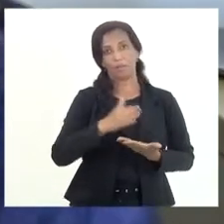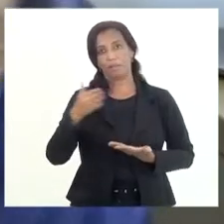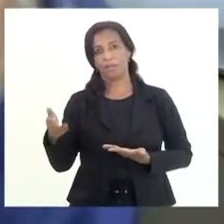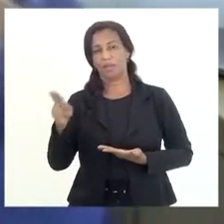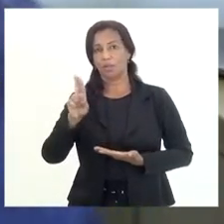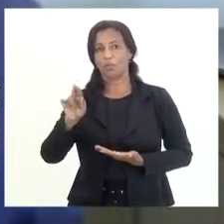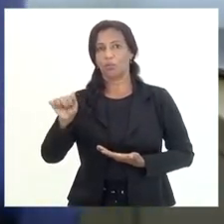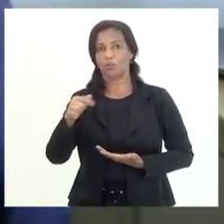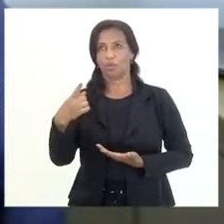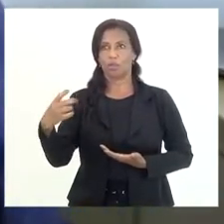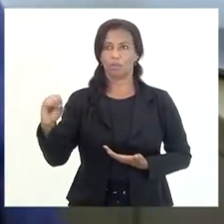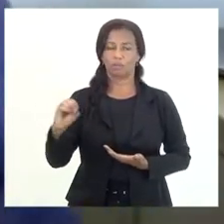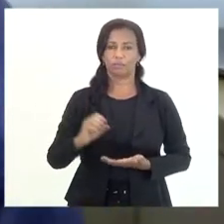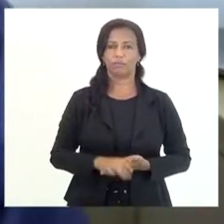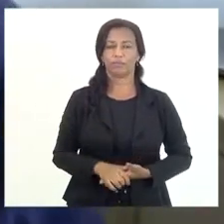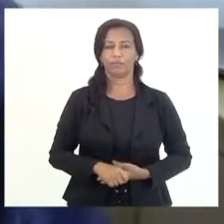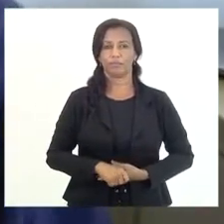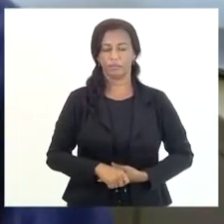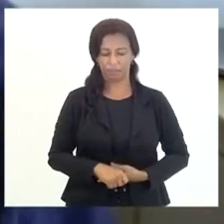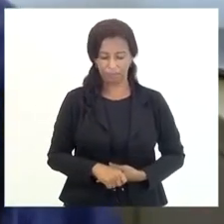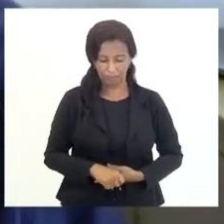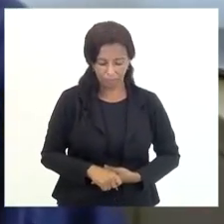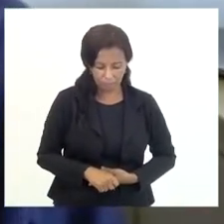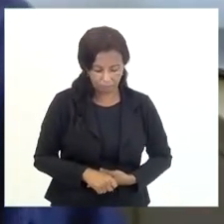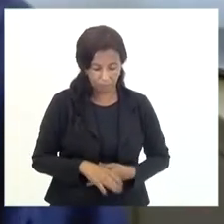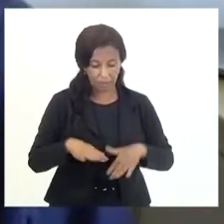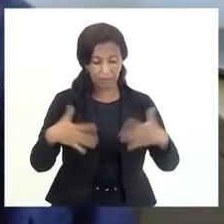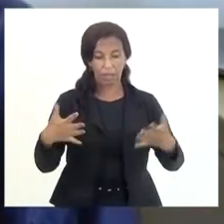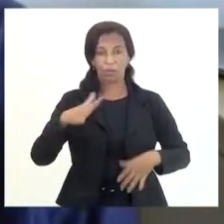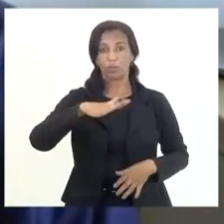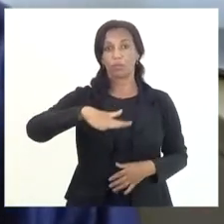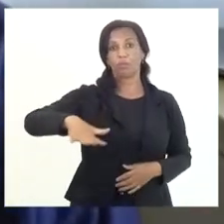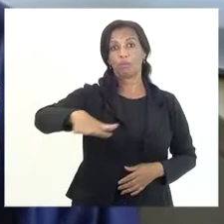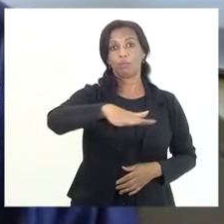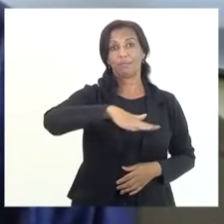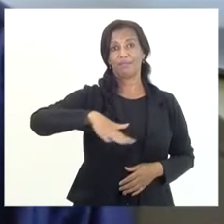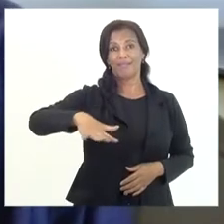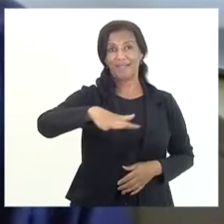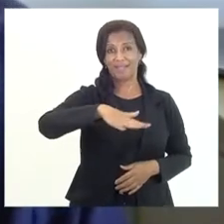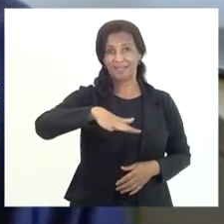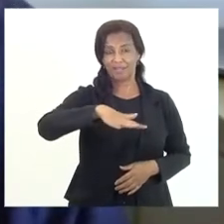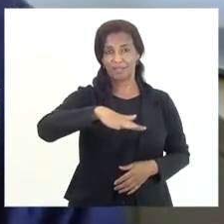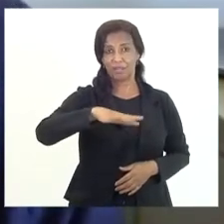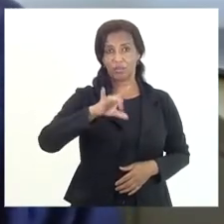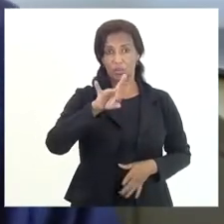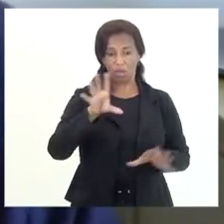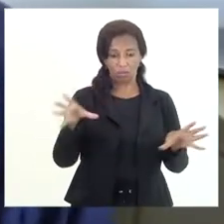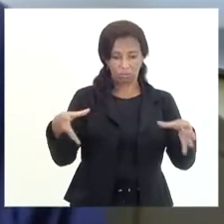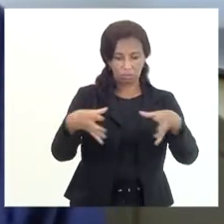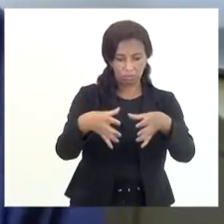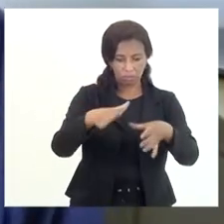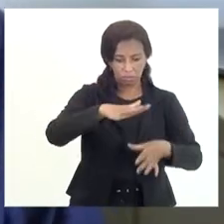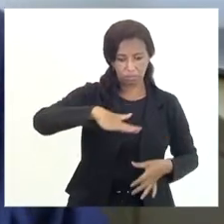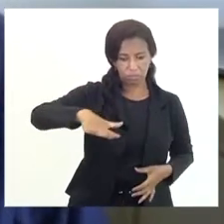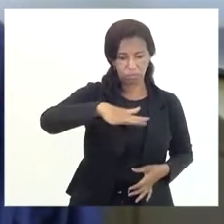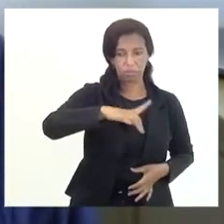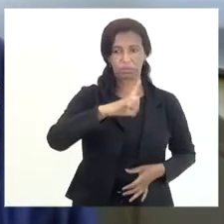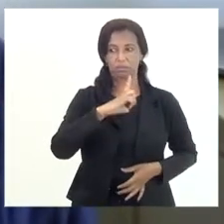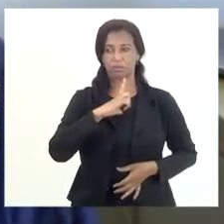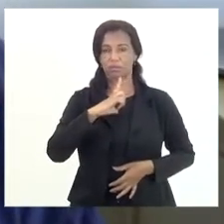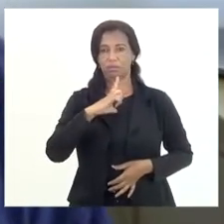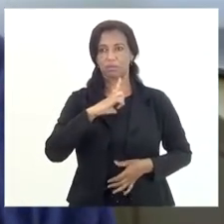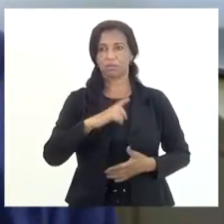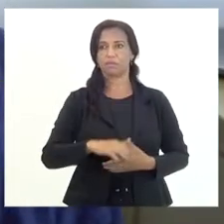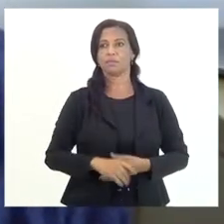da União. Só em uma área, só uma demanda que existe aí no